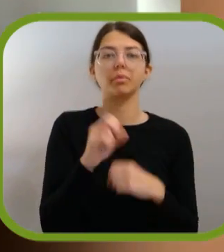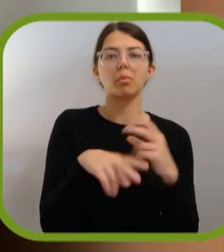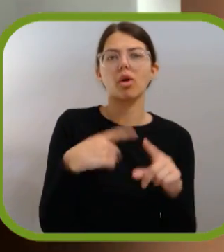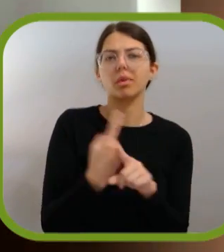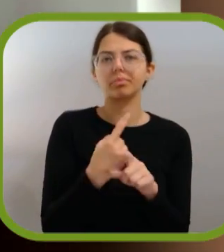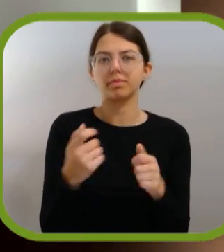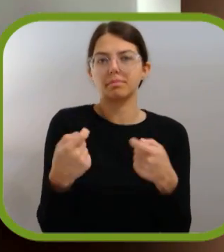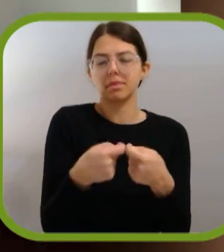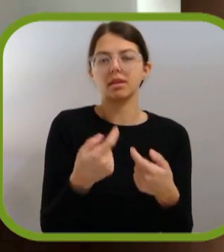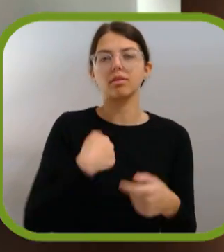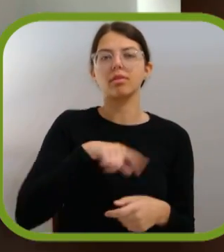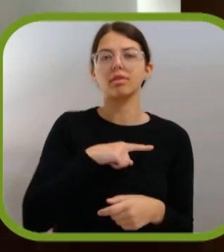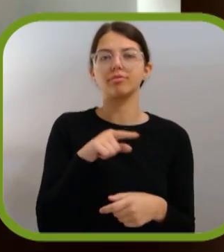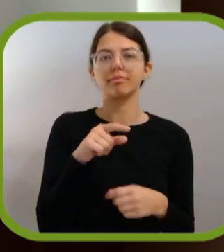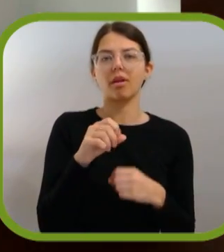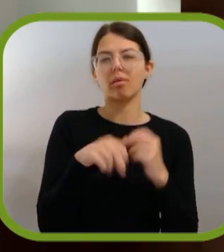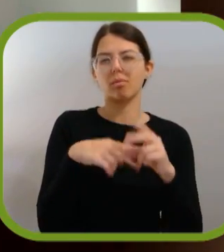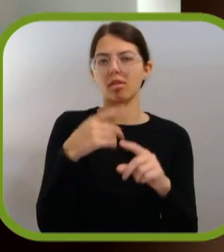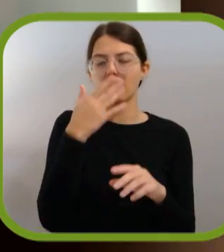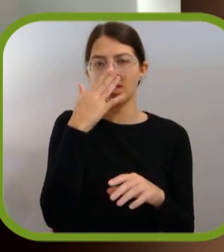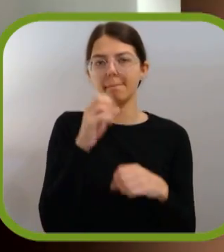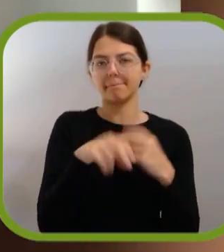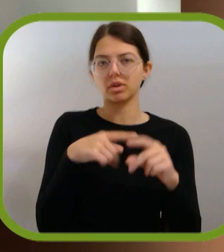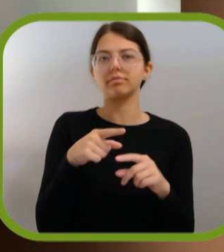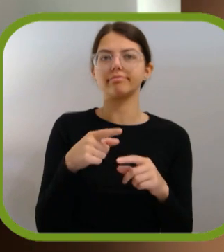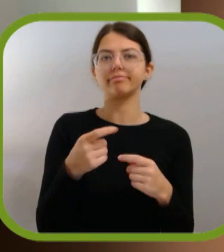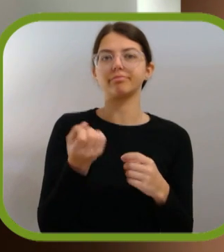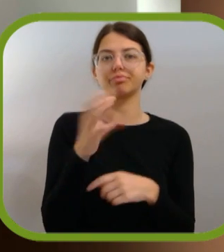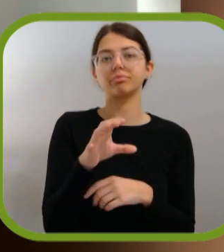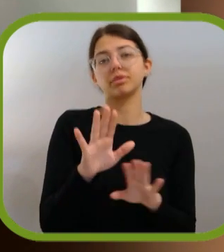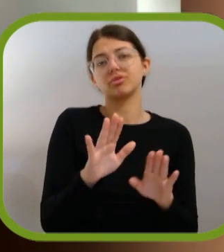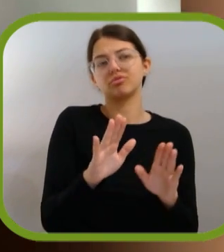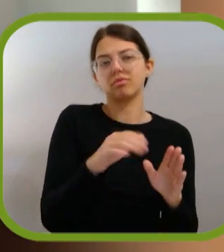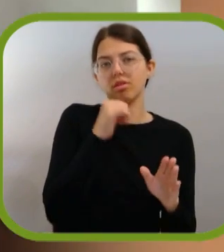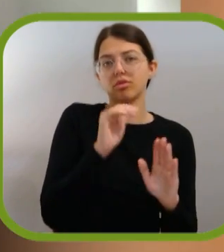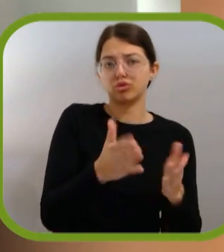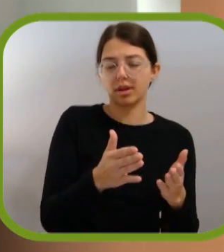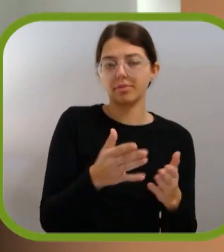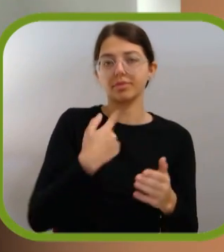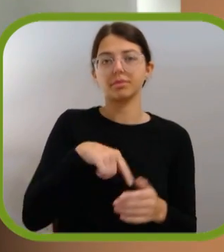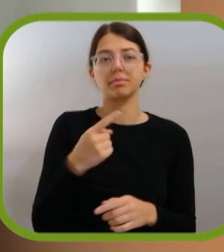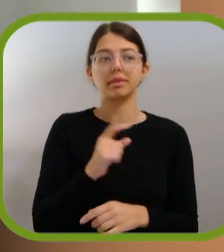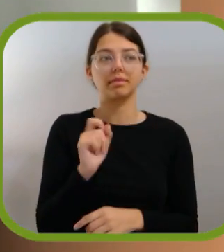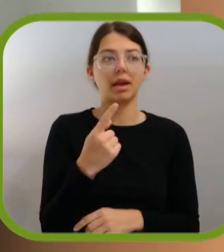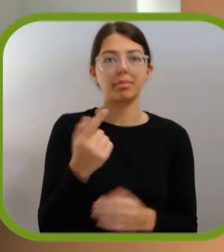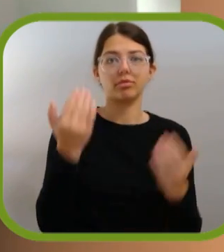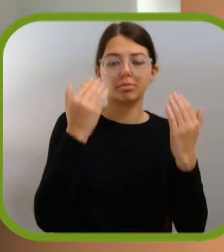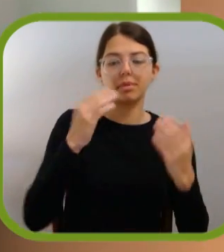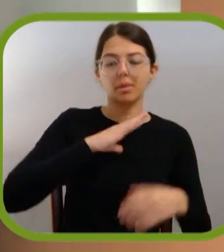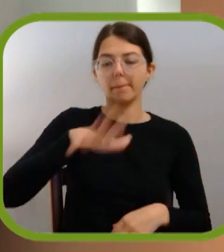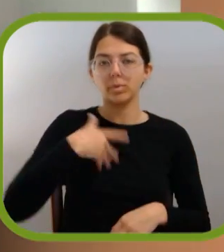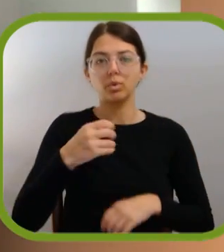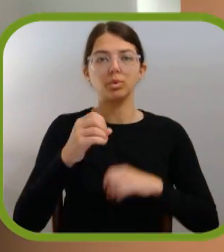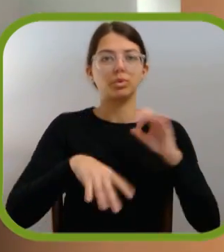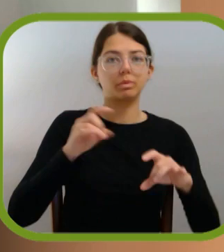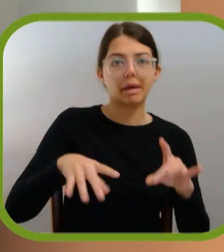tendência que está associada a um conteúdo, ou seja, nós podemos começar essa tendência, mas por norma essa tendência já existe. E nós temos que ser rápidos, temos